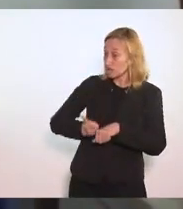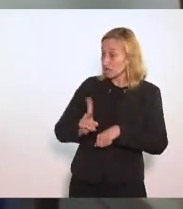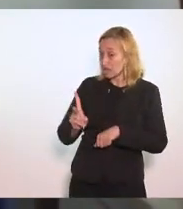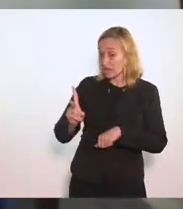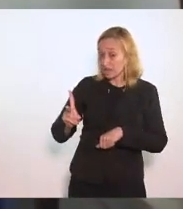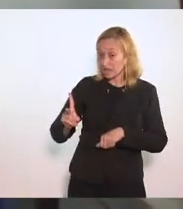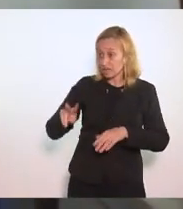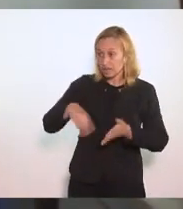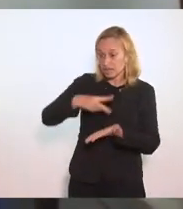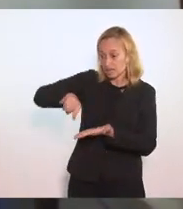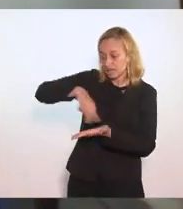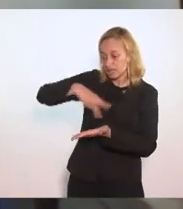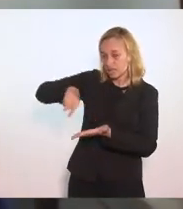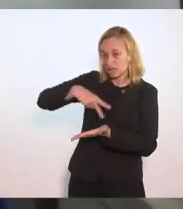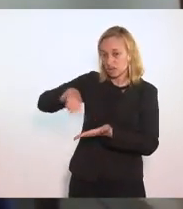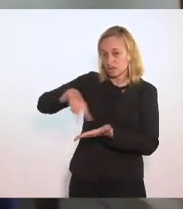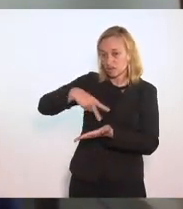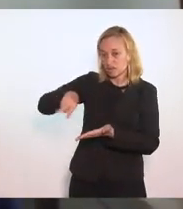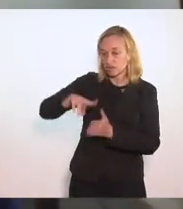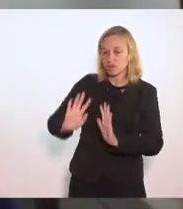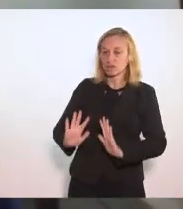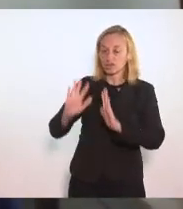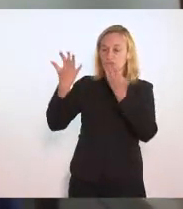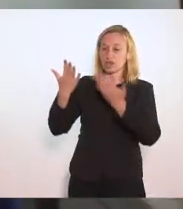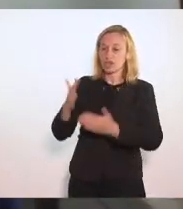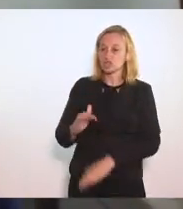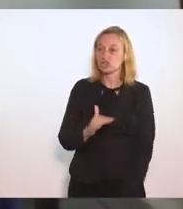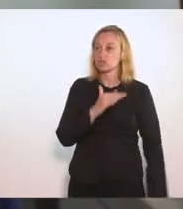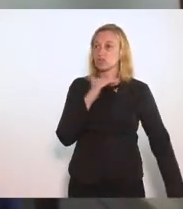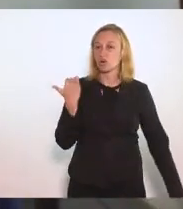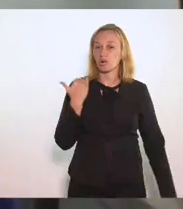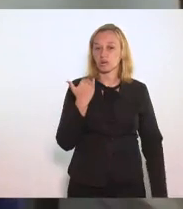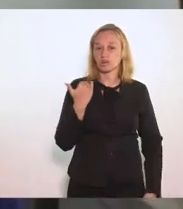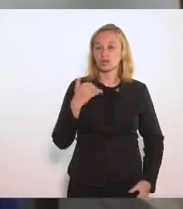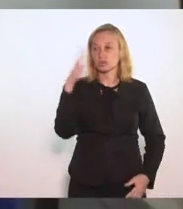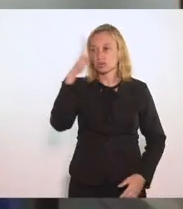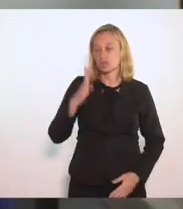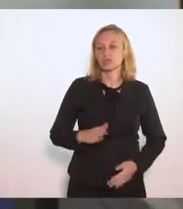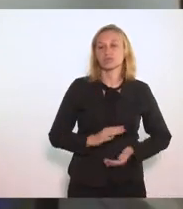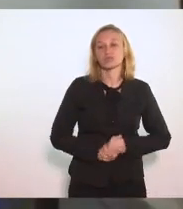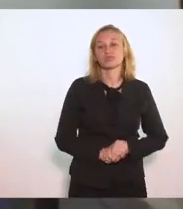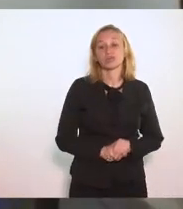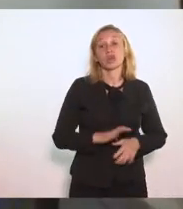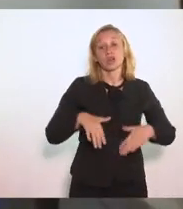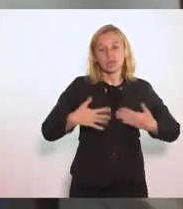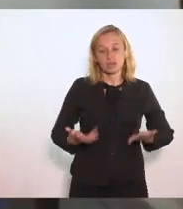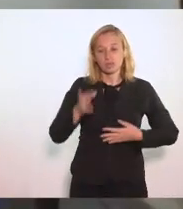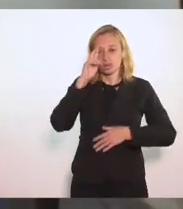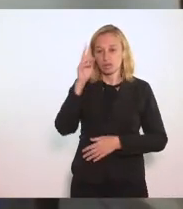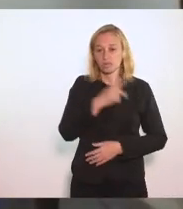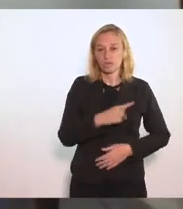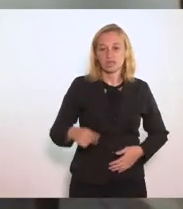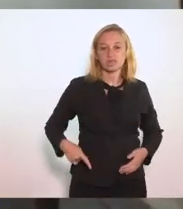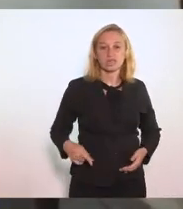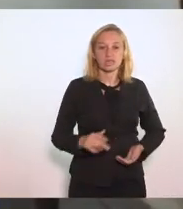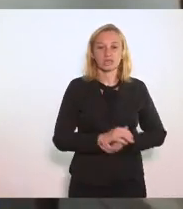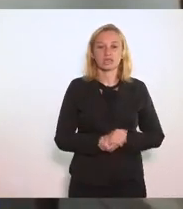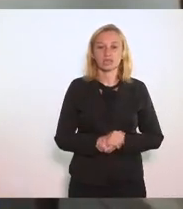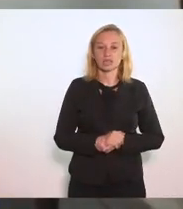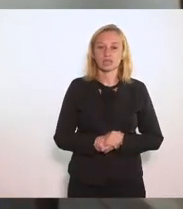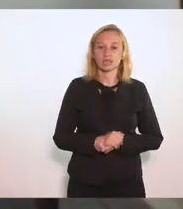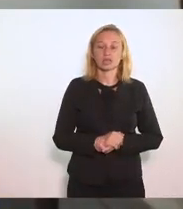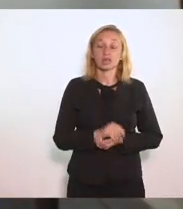baile Da ilha letal Dança sobre os mortos Do Brasil Então Senhora Presidente Esse